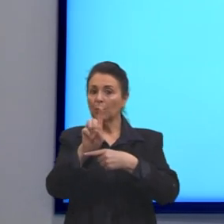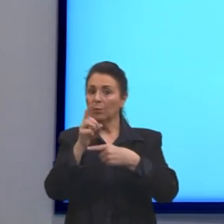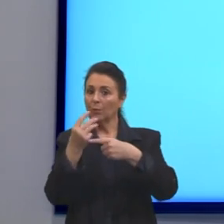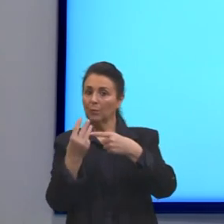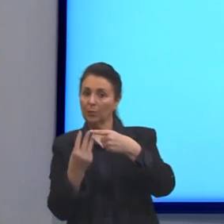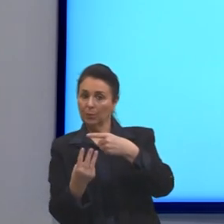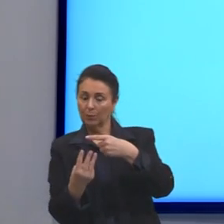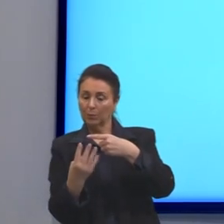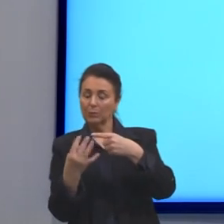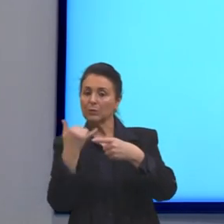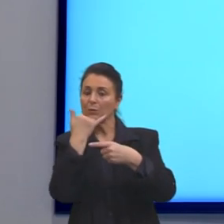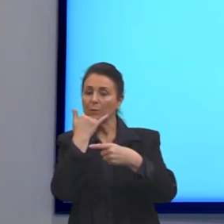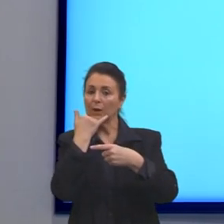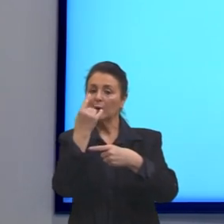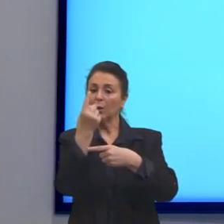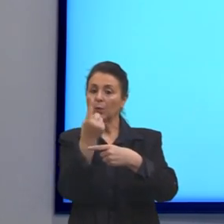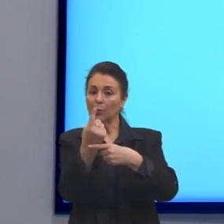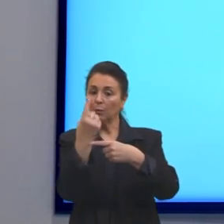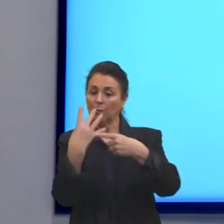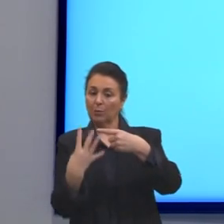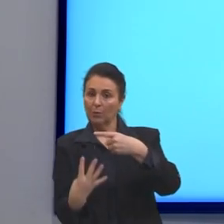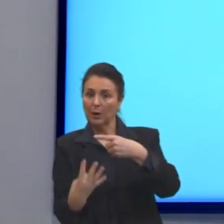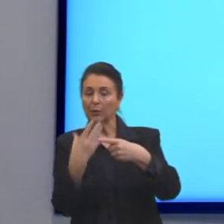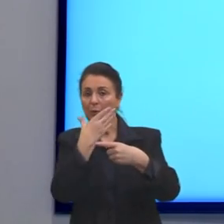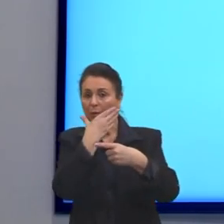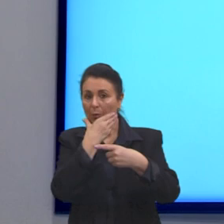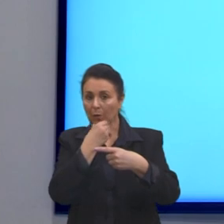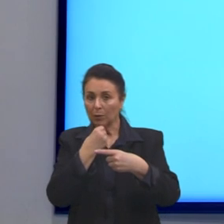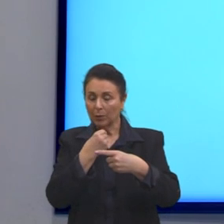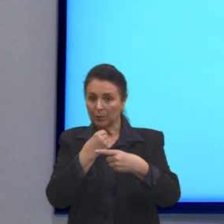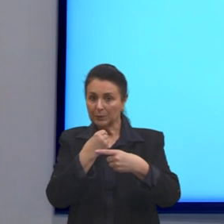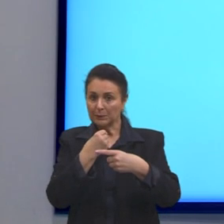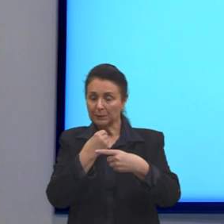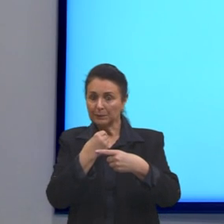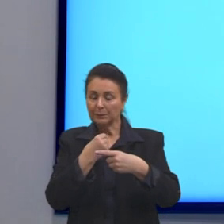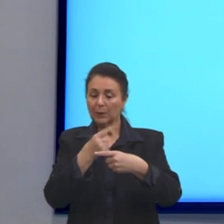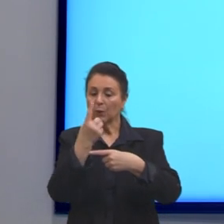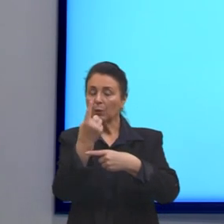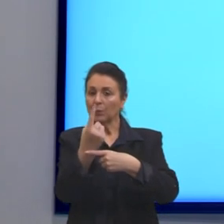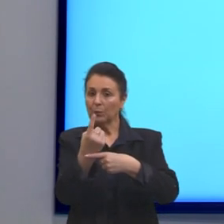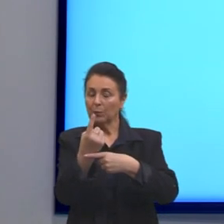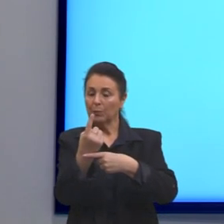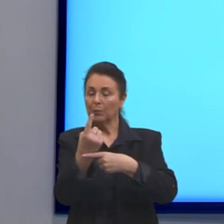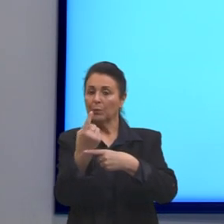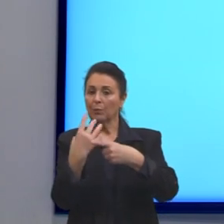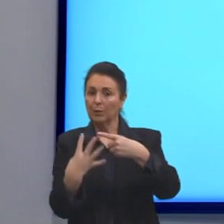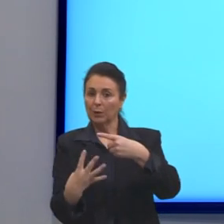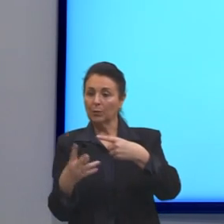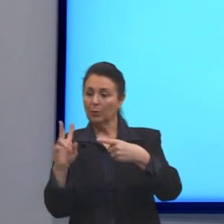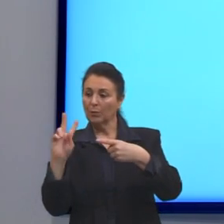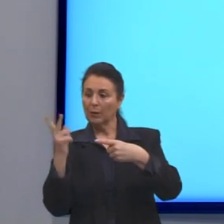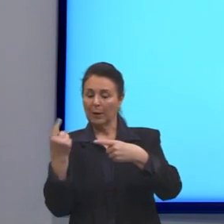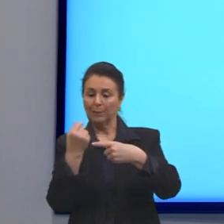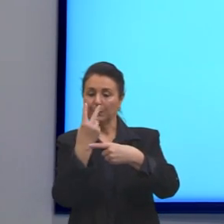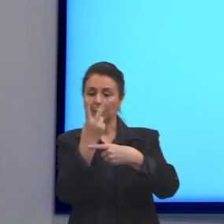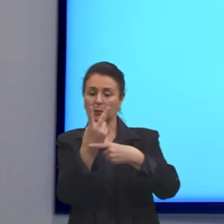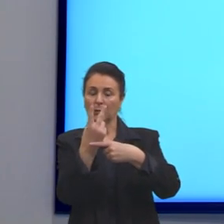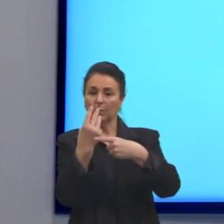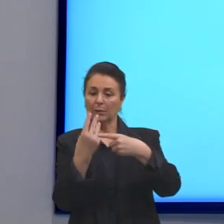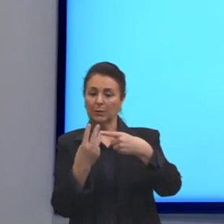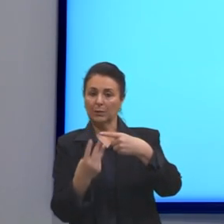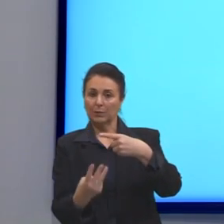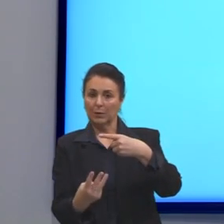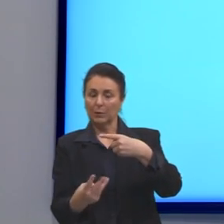homens tem o ensino médio completo, eu posso representar por 1 quarto de H. Enquanto 2 terços das mulheres